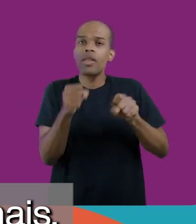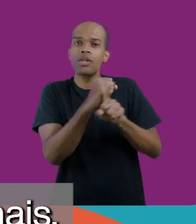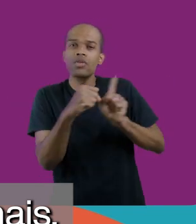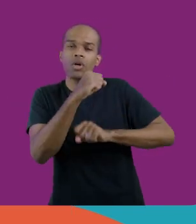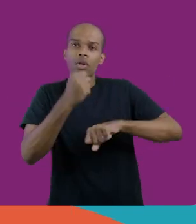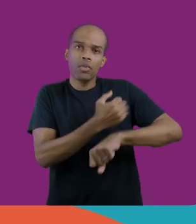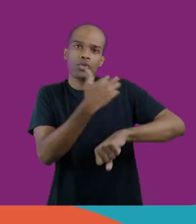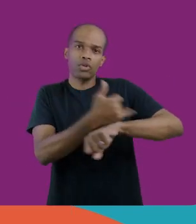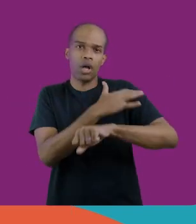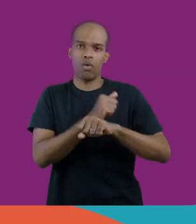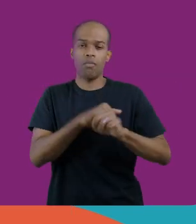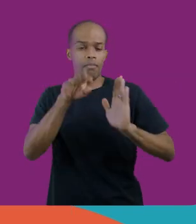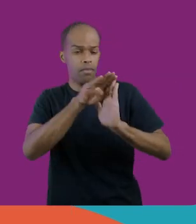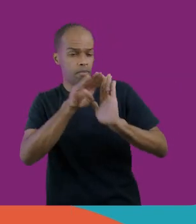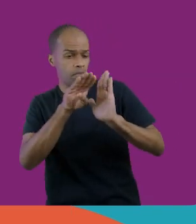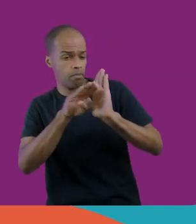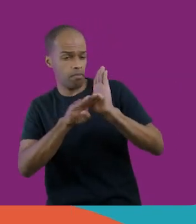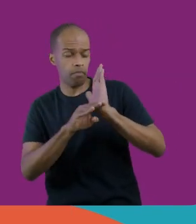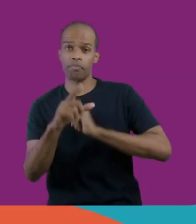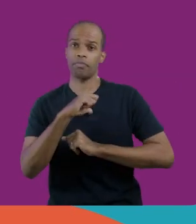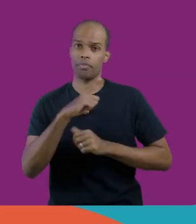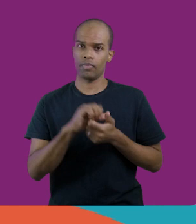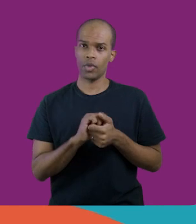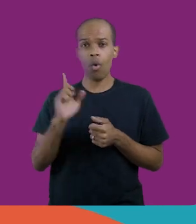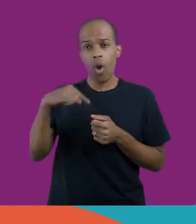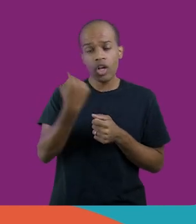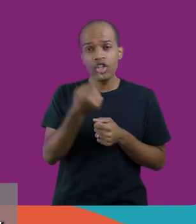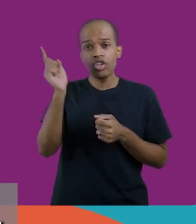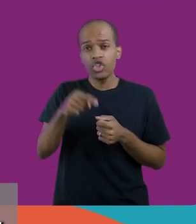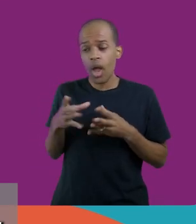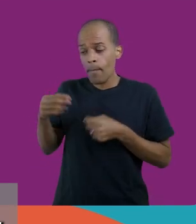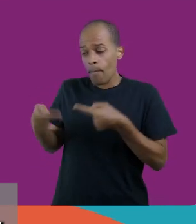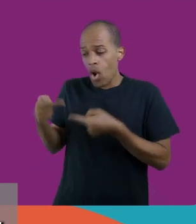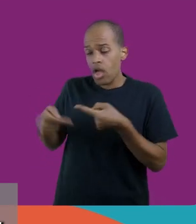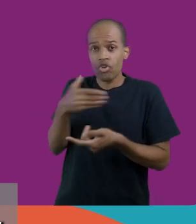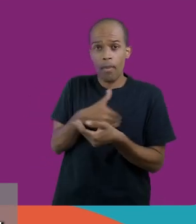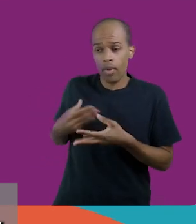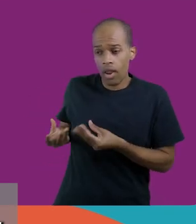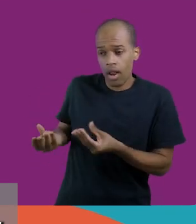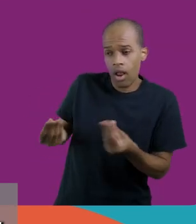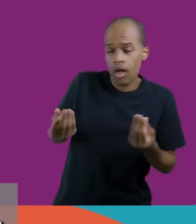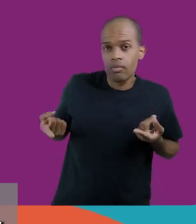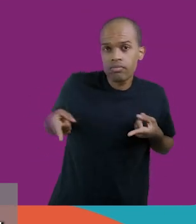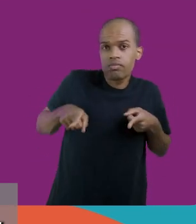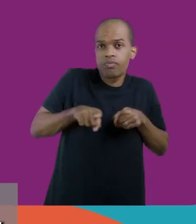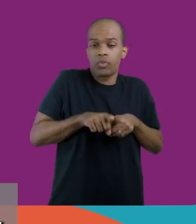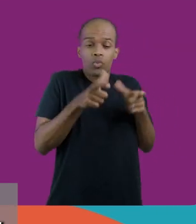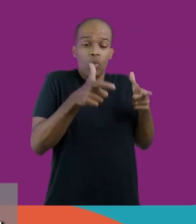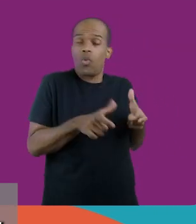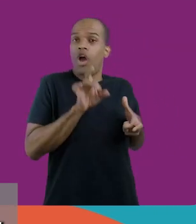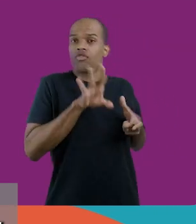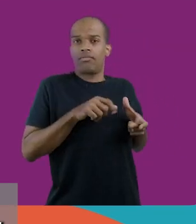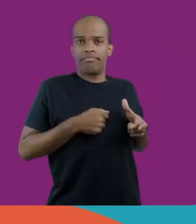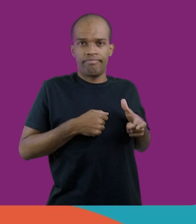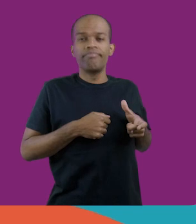socioemocionais, ele trabalha um pouco de tudo. Então, ou seja, nós somos uma junção de muitas políticas públicas em um